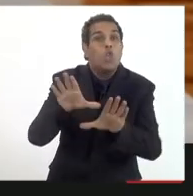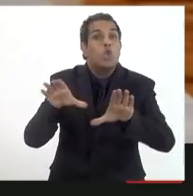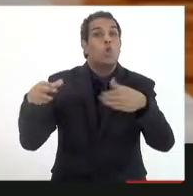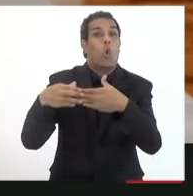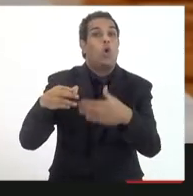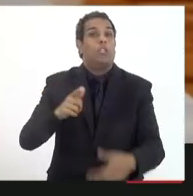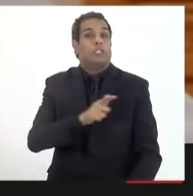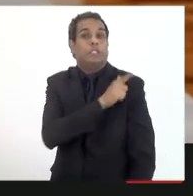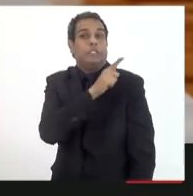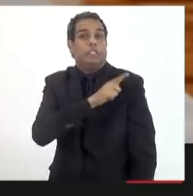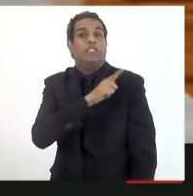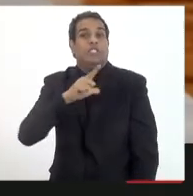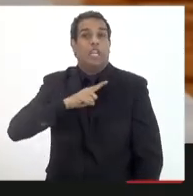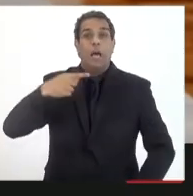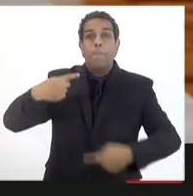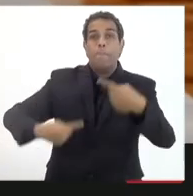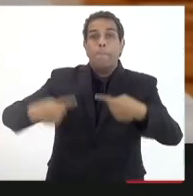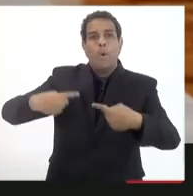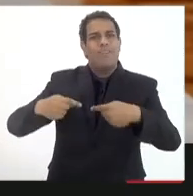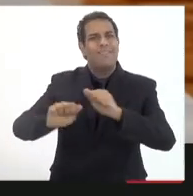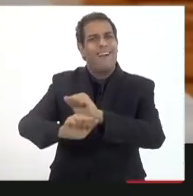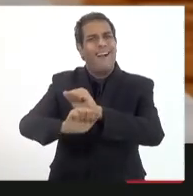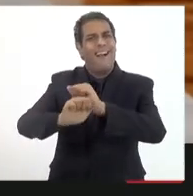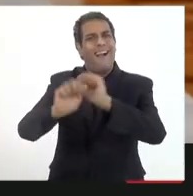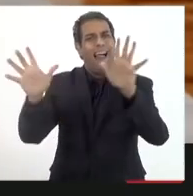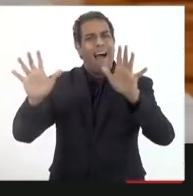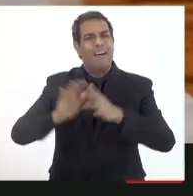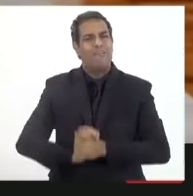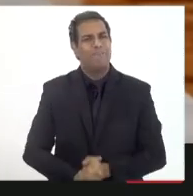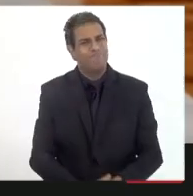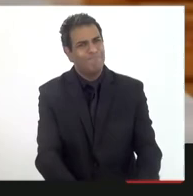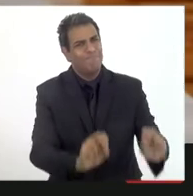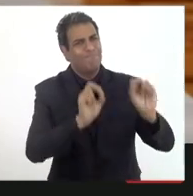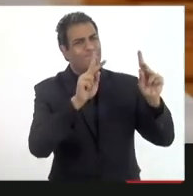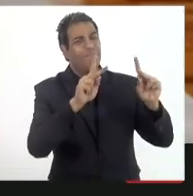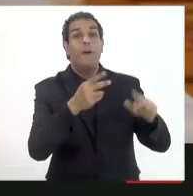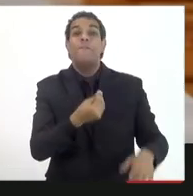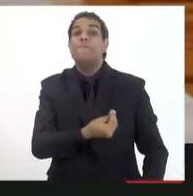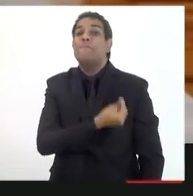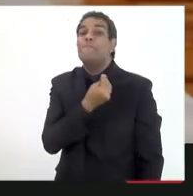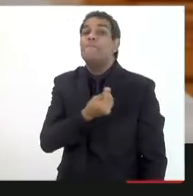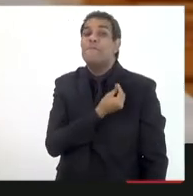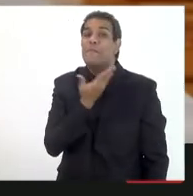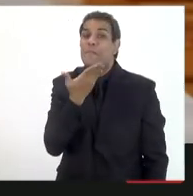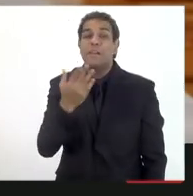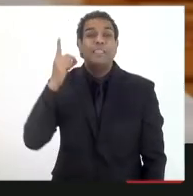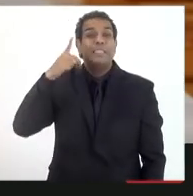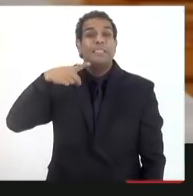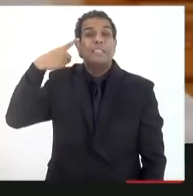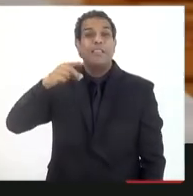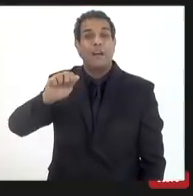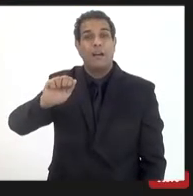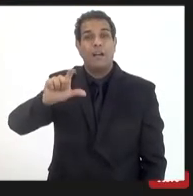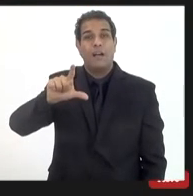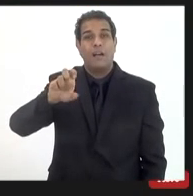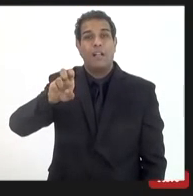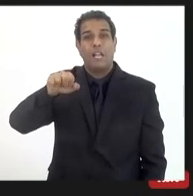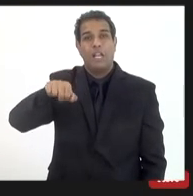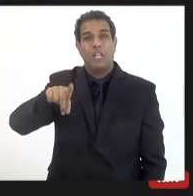determinar ok está presente também o deputado Alessandro Molon